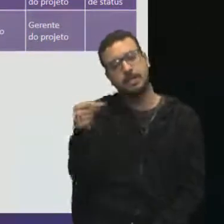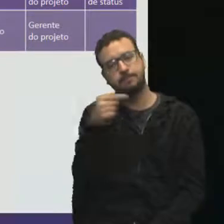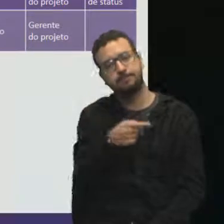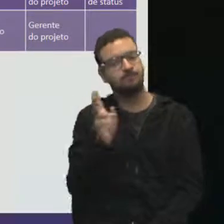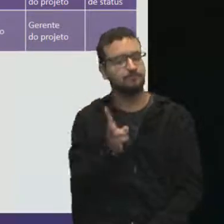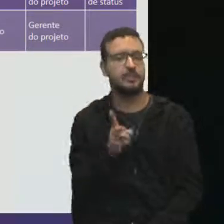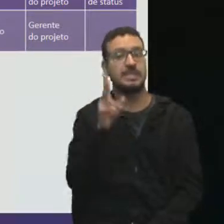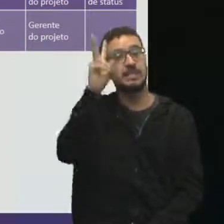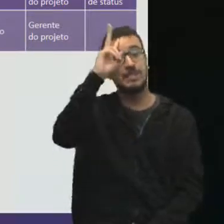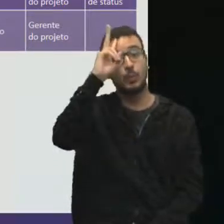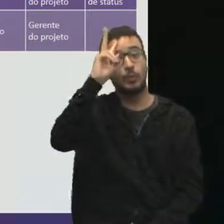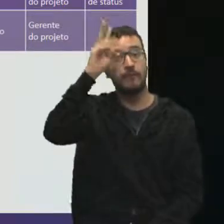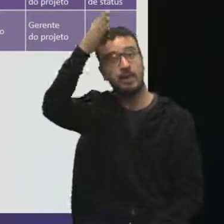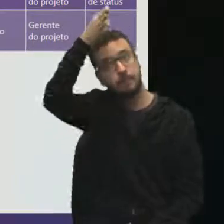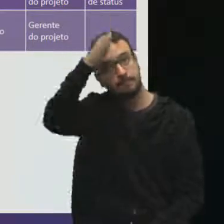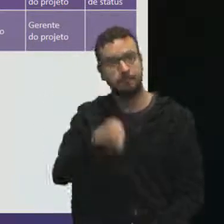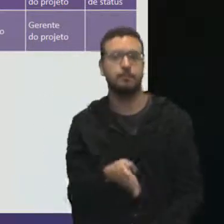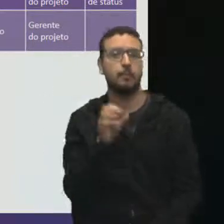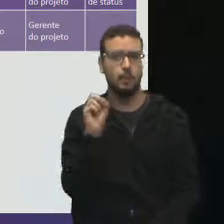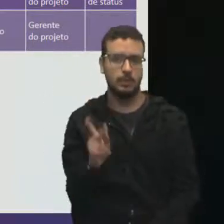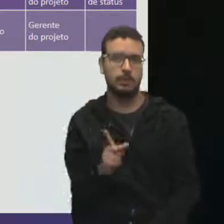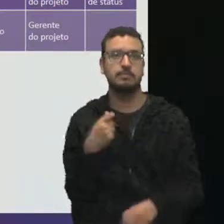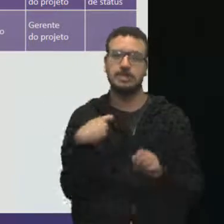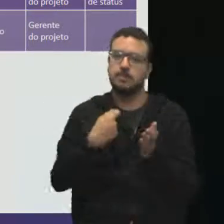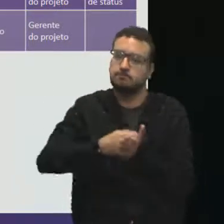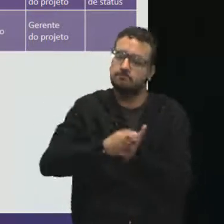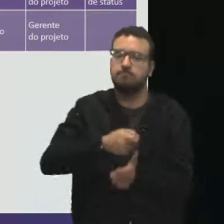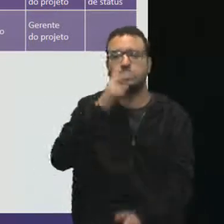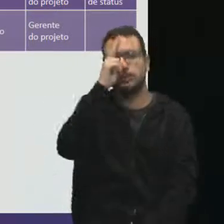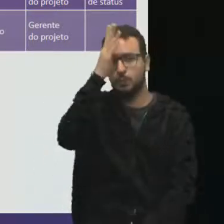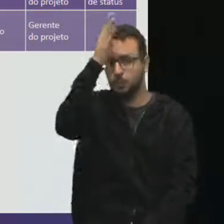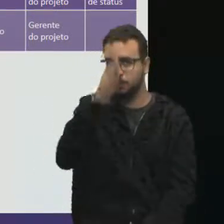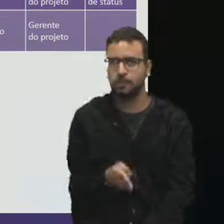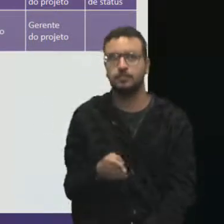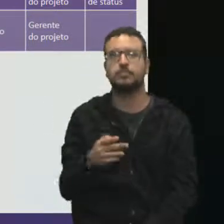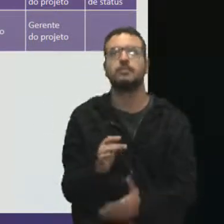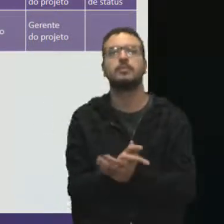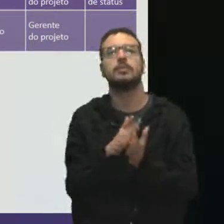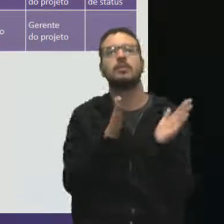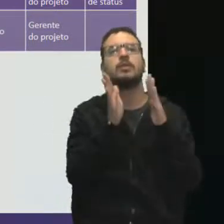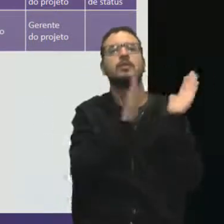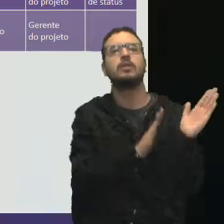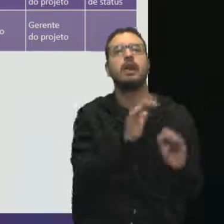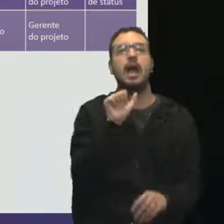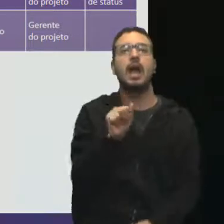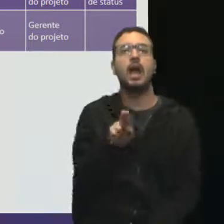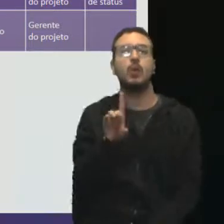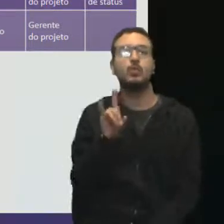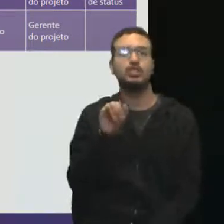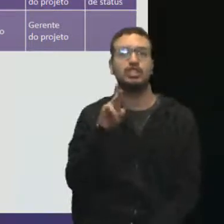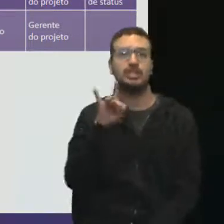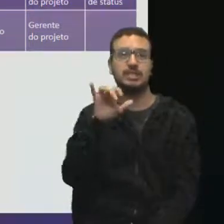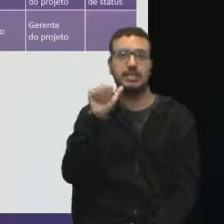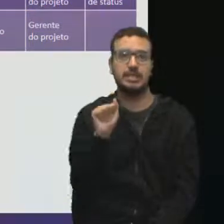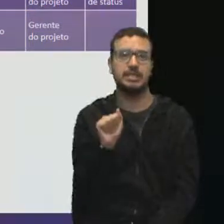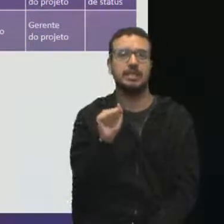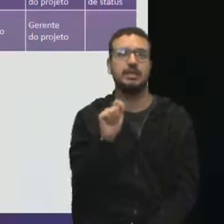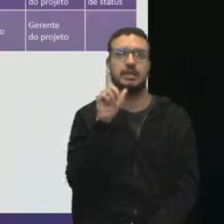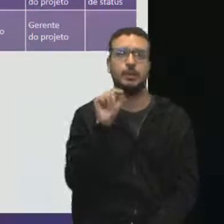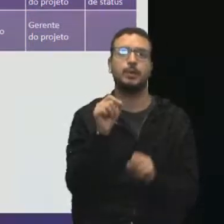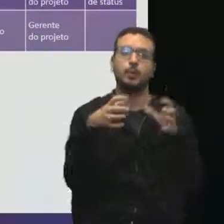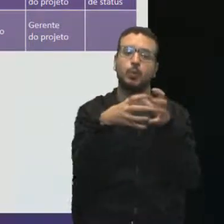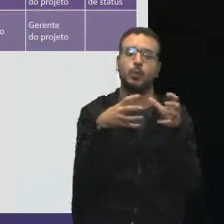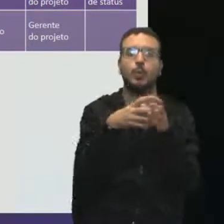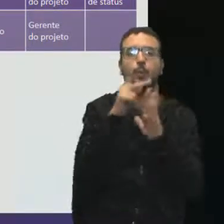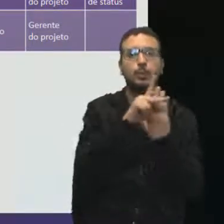seguir a risca. Quem é a audiência? Da nossa reunião o time de projeto. Toda comunicação tem um dono que no nosso